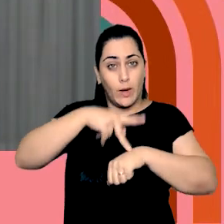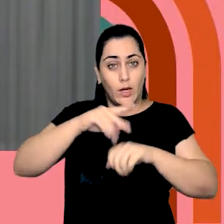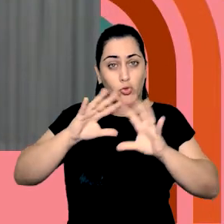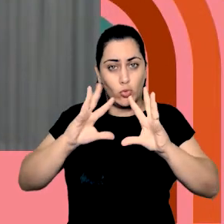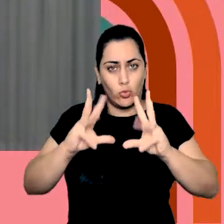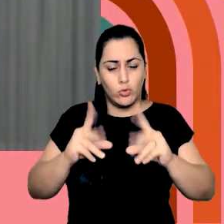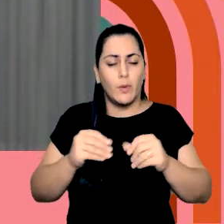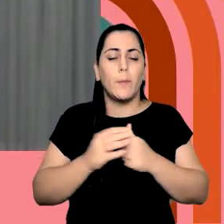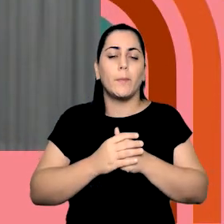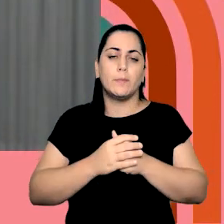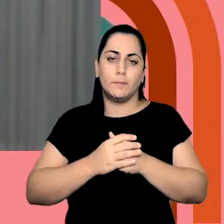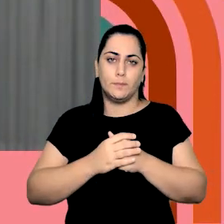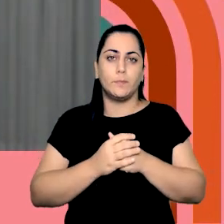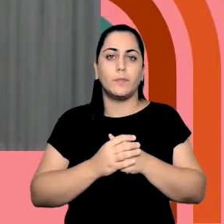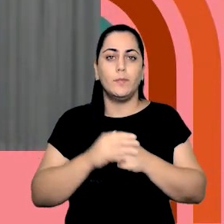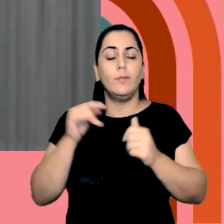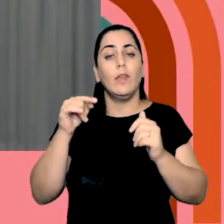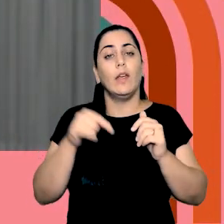ele